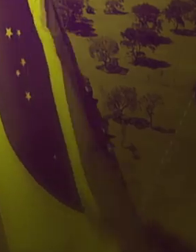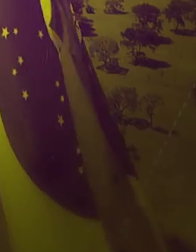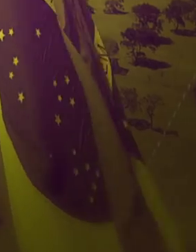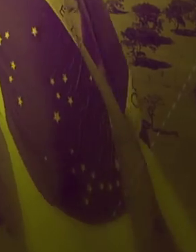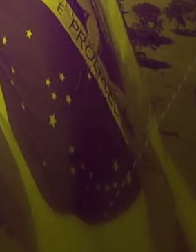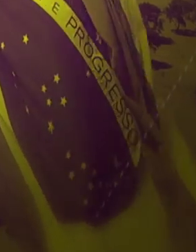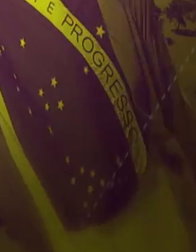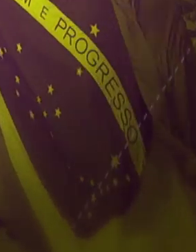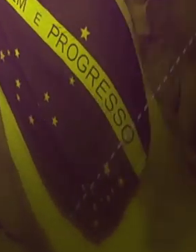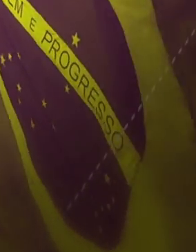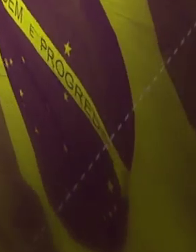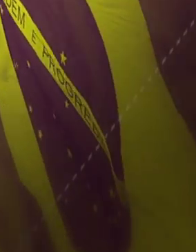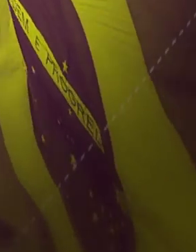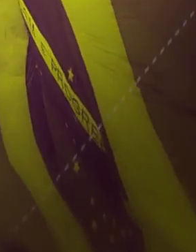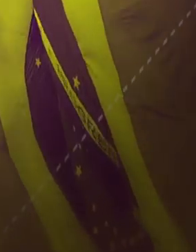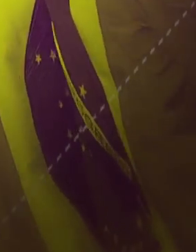Fique com a NBR.